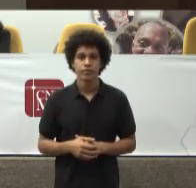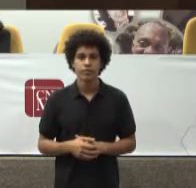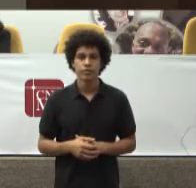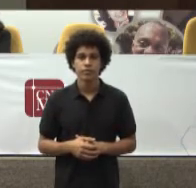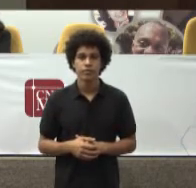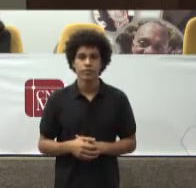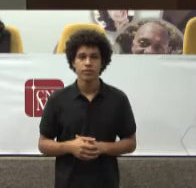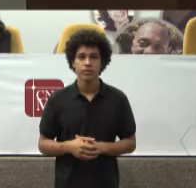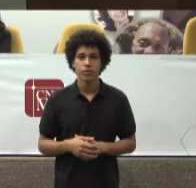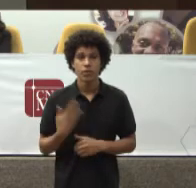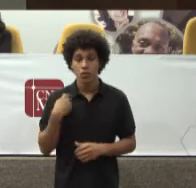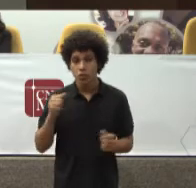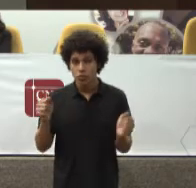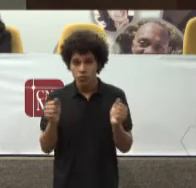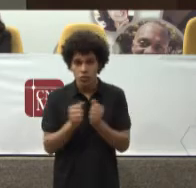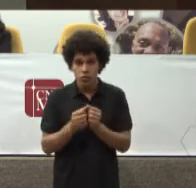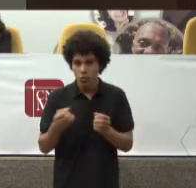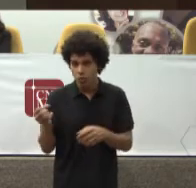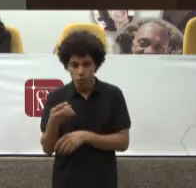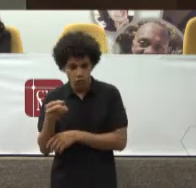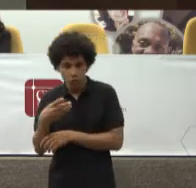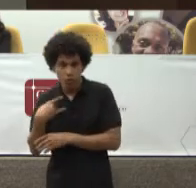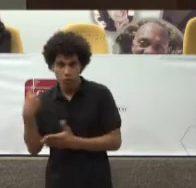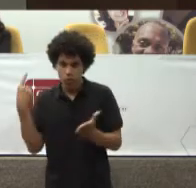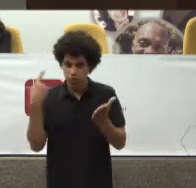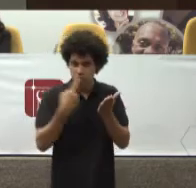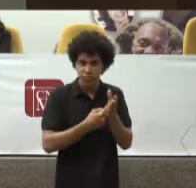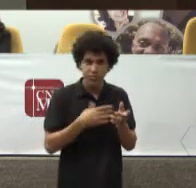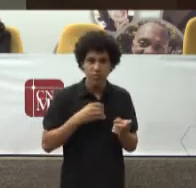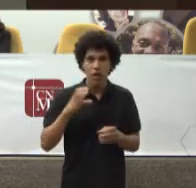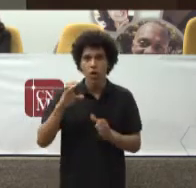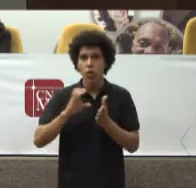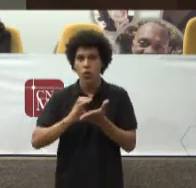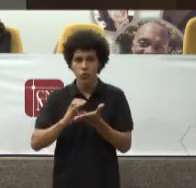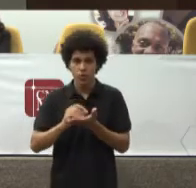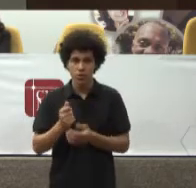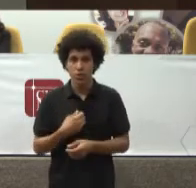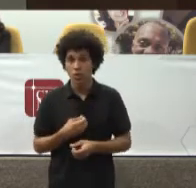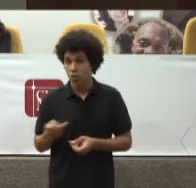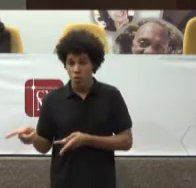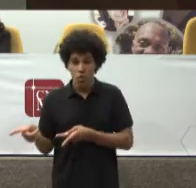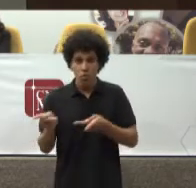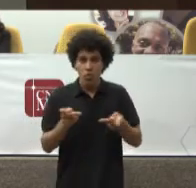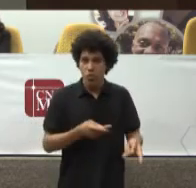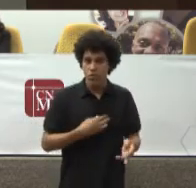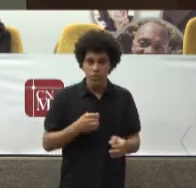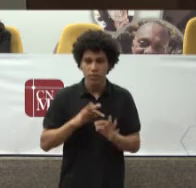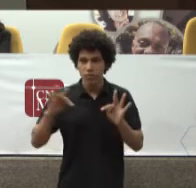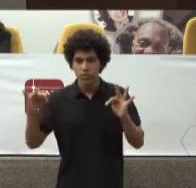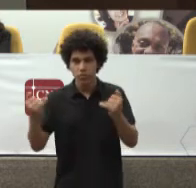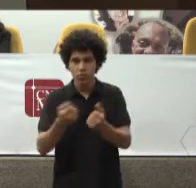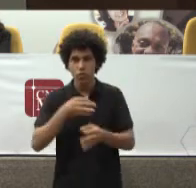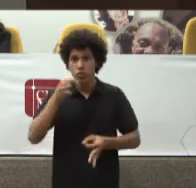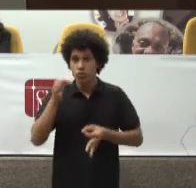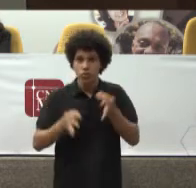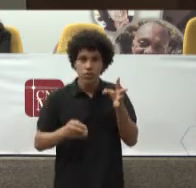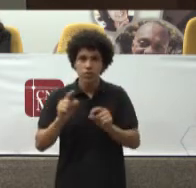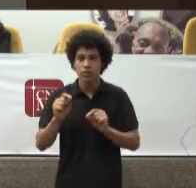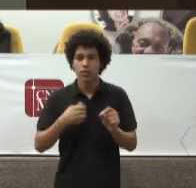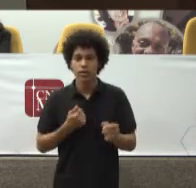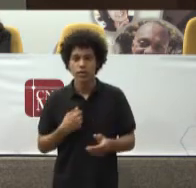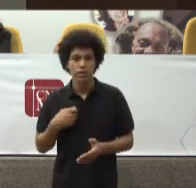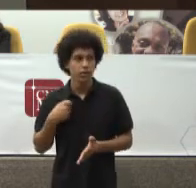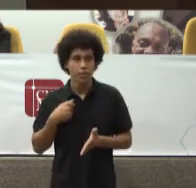Com as novas conquistas Da Constituição Trouxe para nós Uma judicialização Que impacta